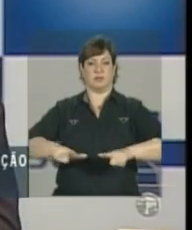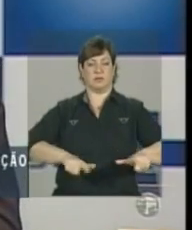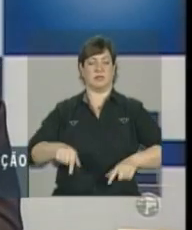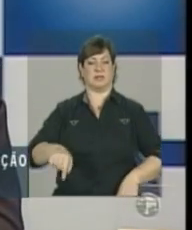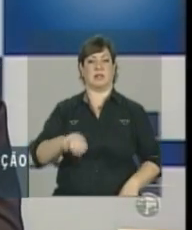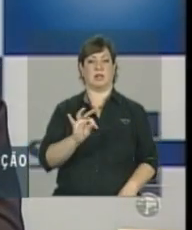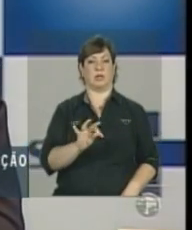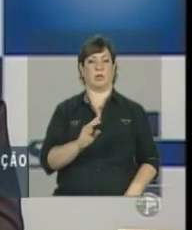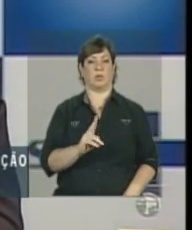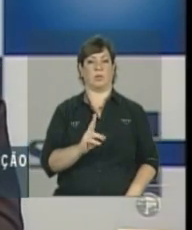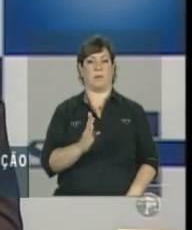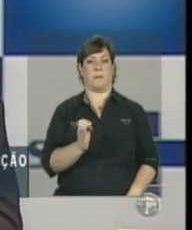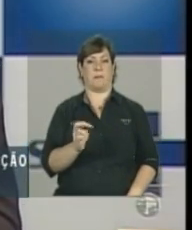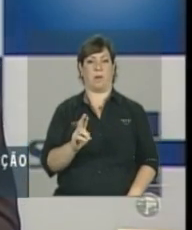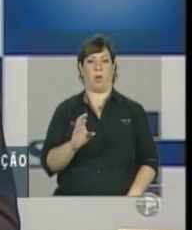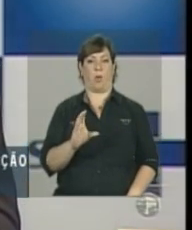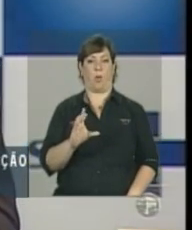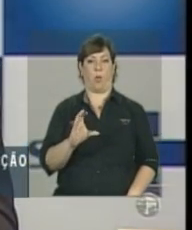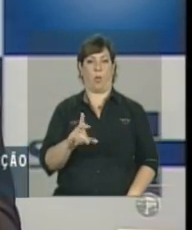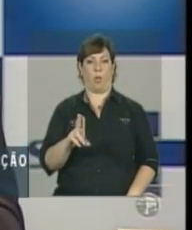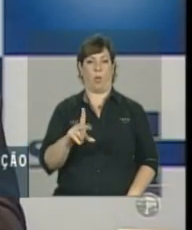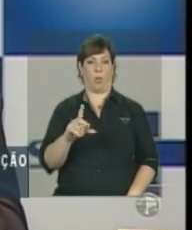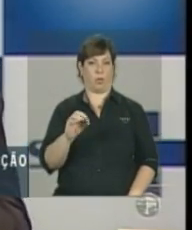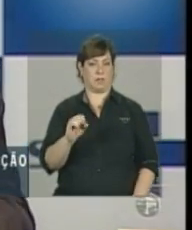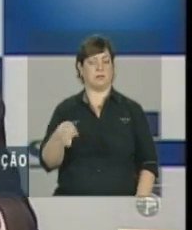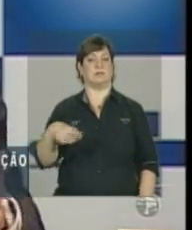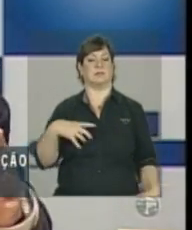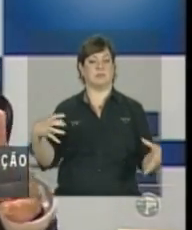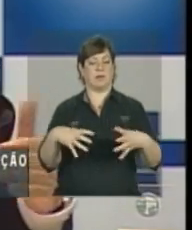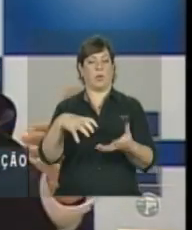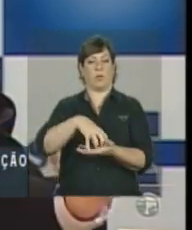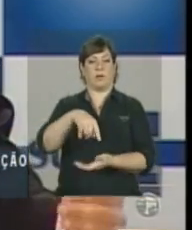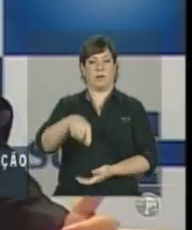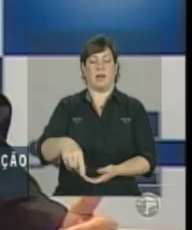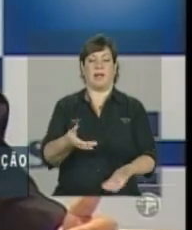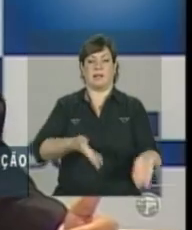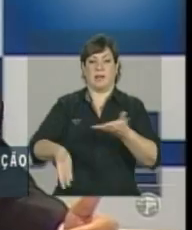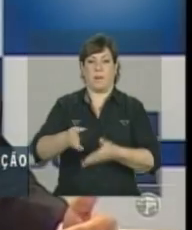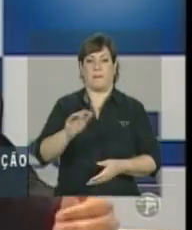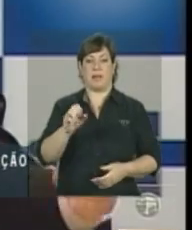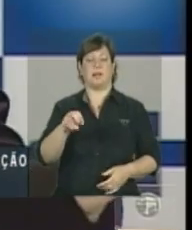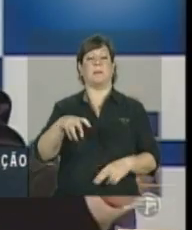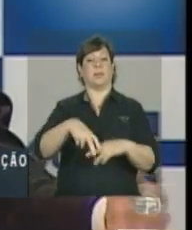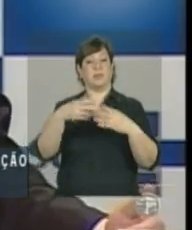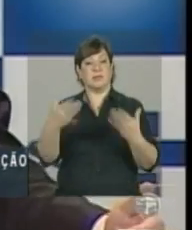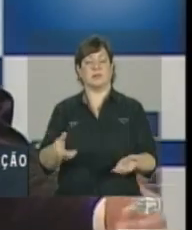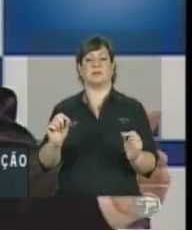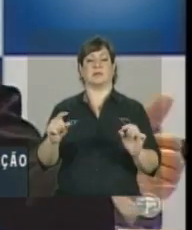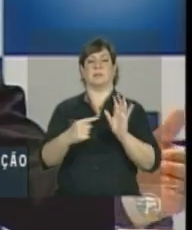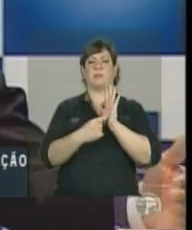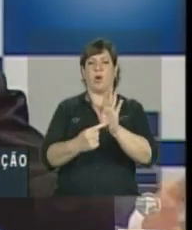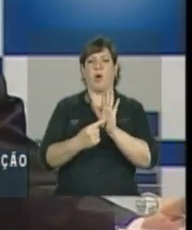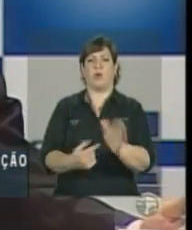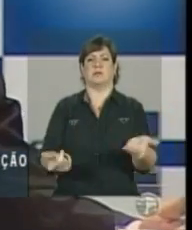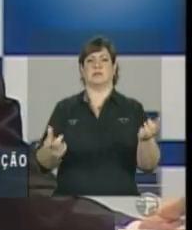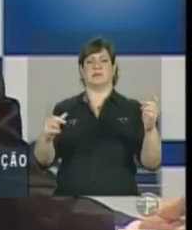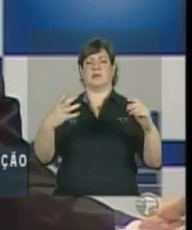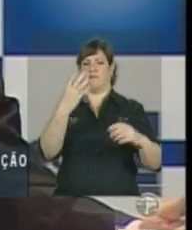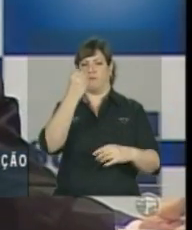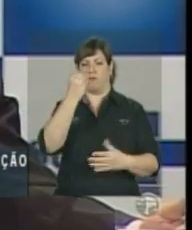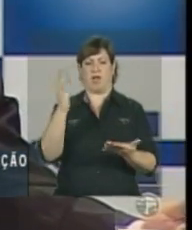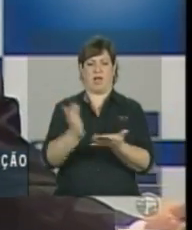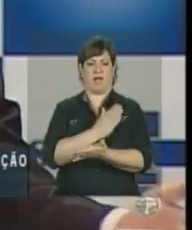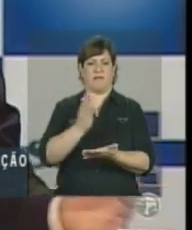tuberculose com a atenção básica. Por isso que as ações de publicidade, de orientação, de comunicação,